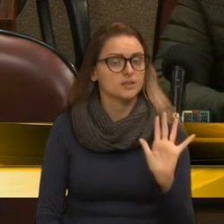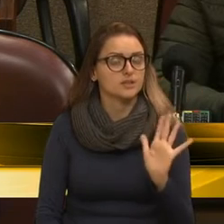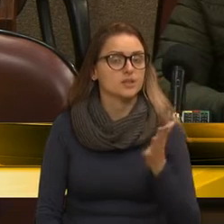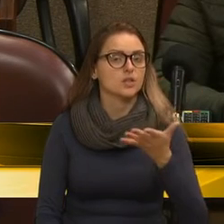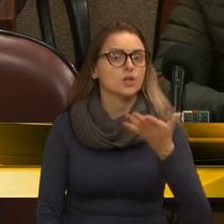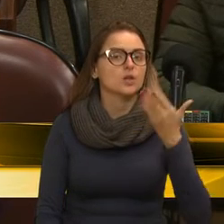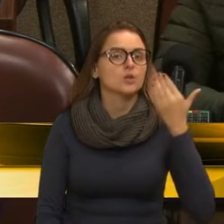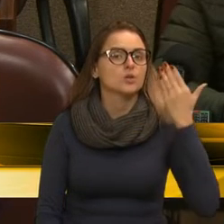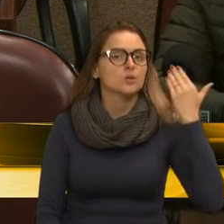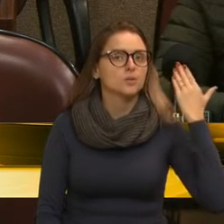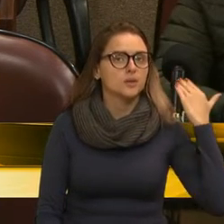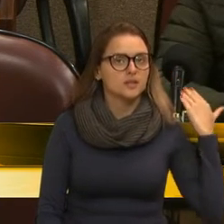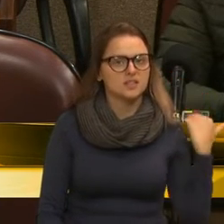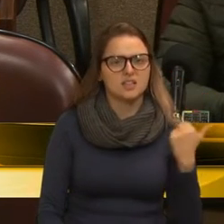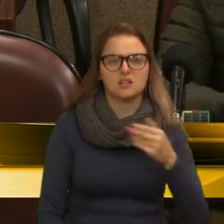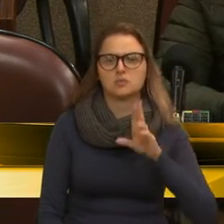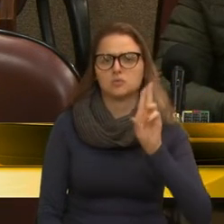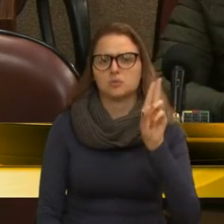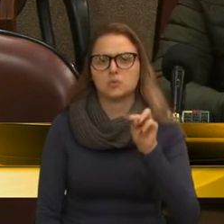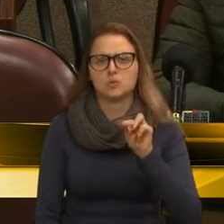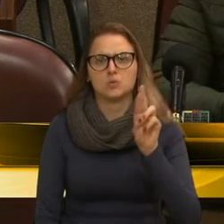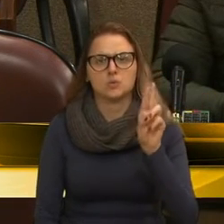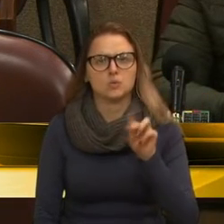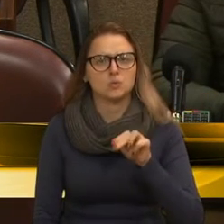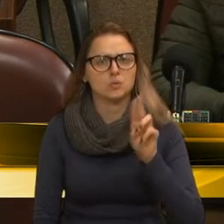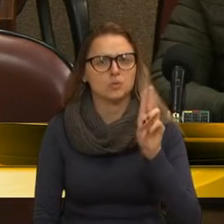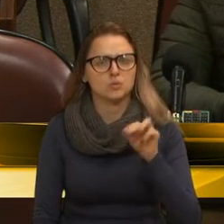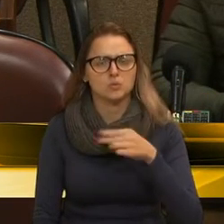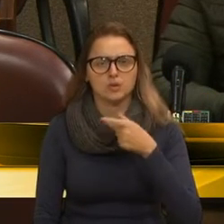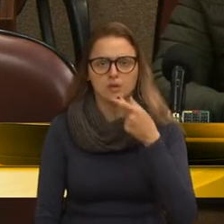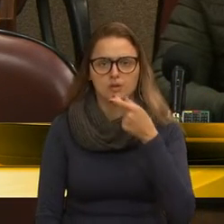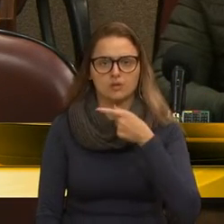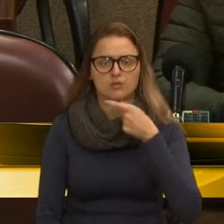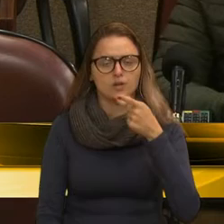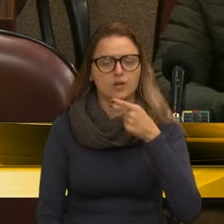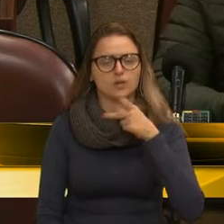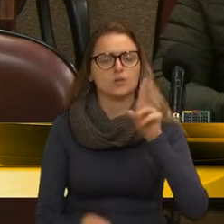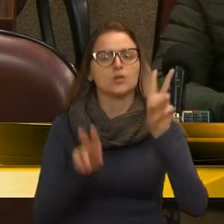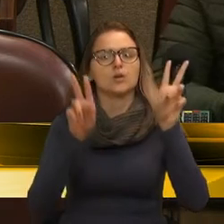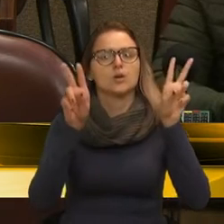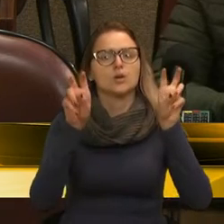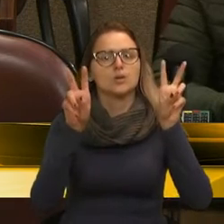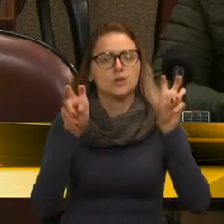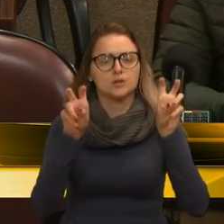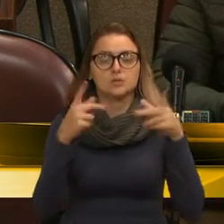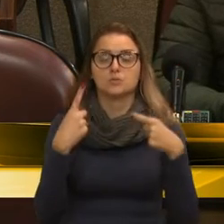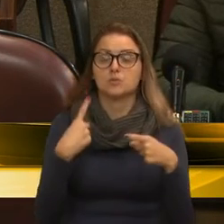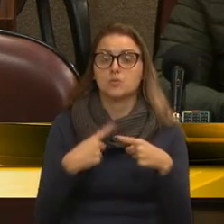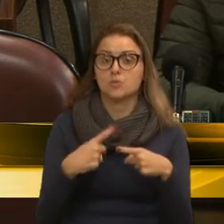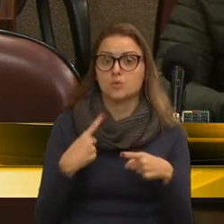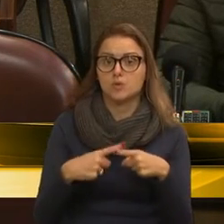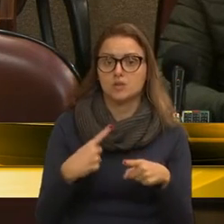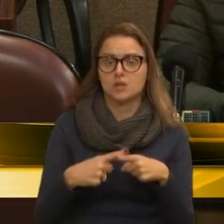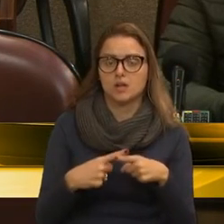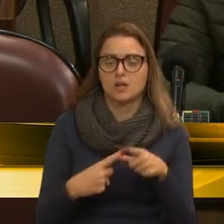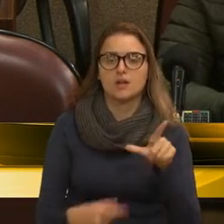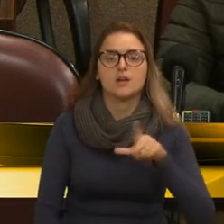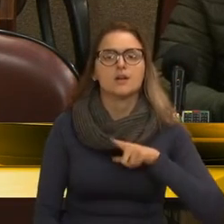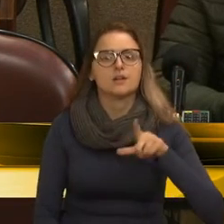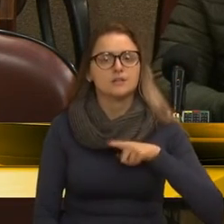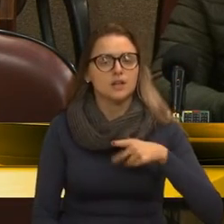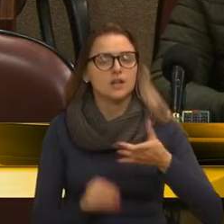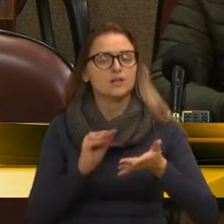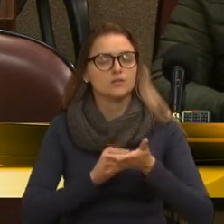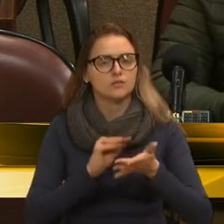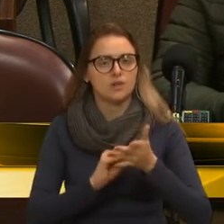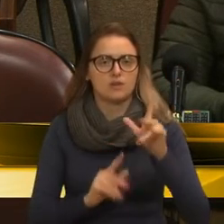momentos, nunca foi tocado no assunto do porquê que existe a falta